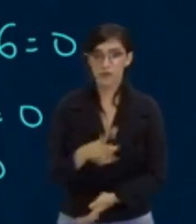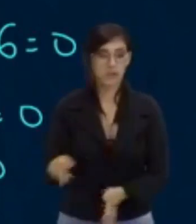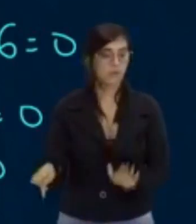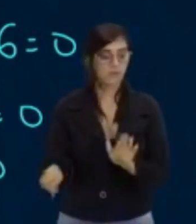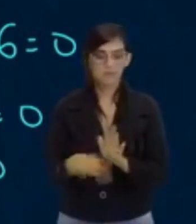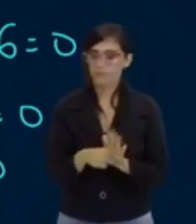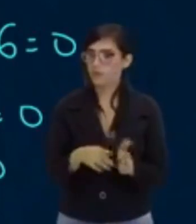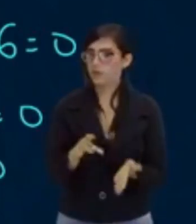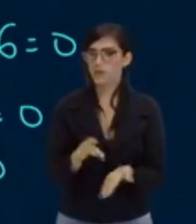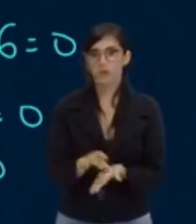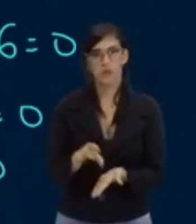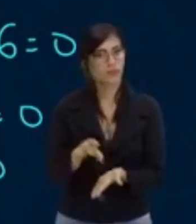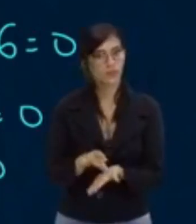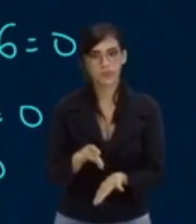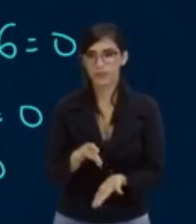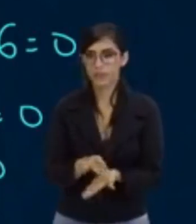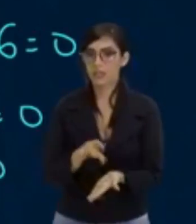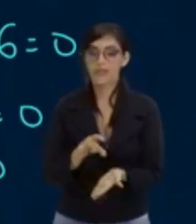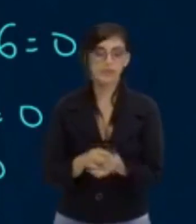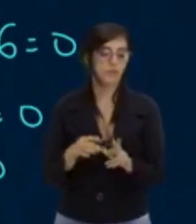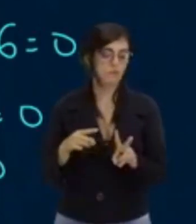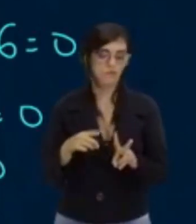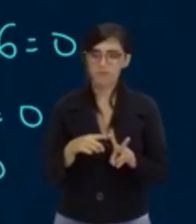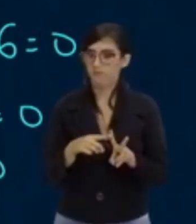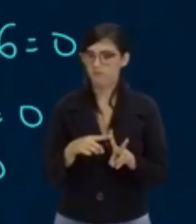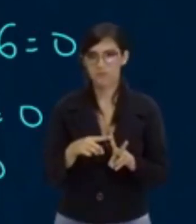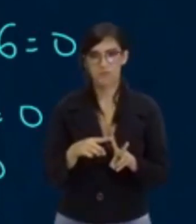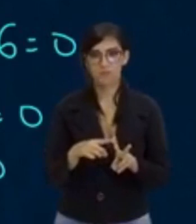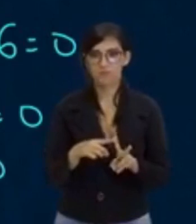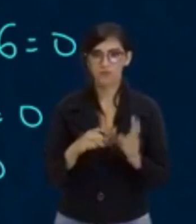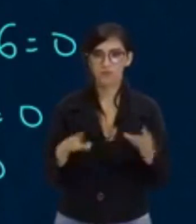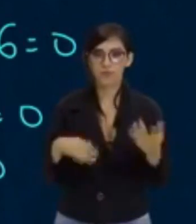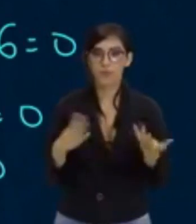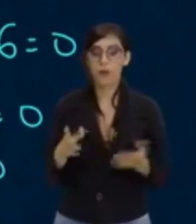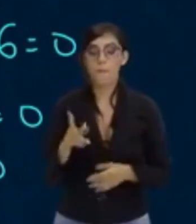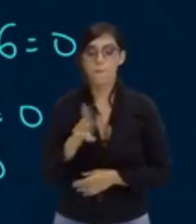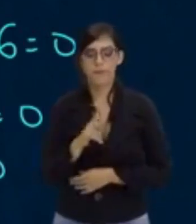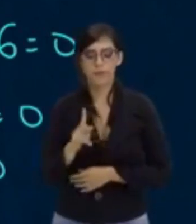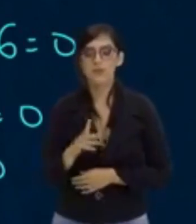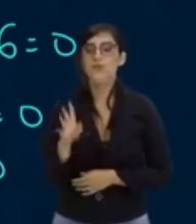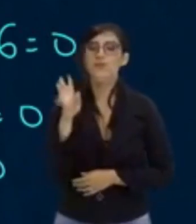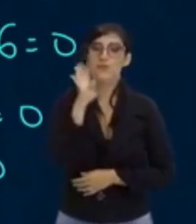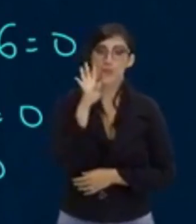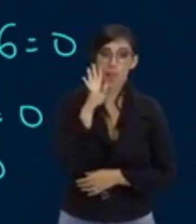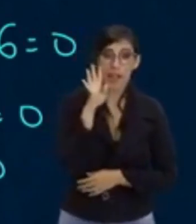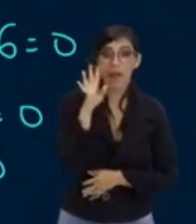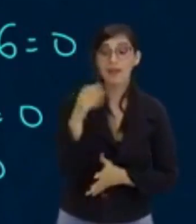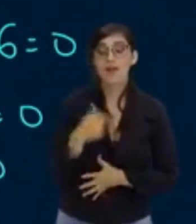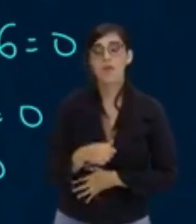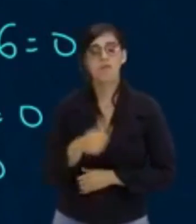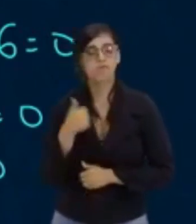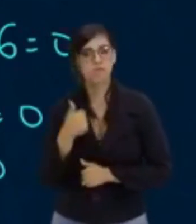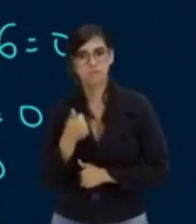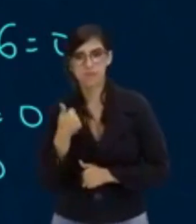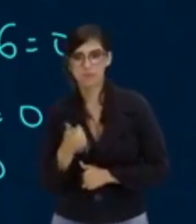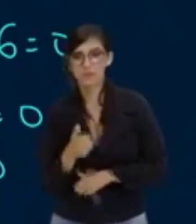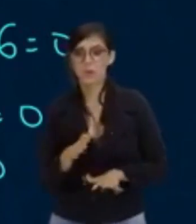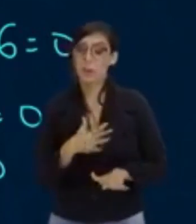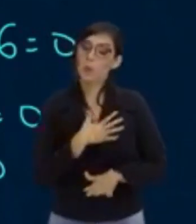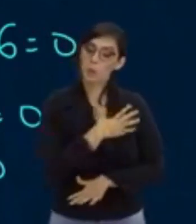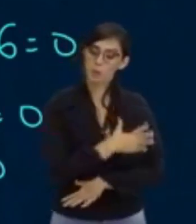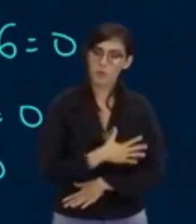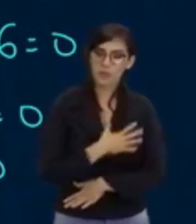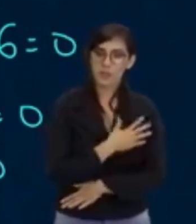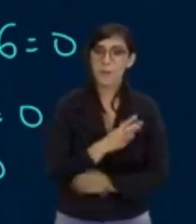verdadeira, que não são raízes. E nessa hora onde, professor, muito bacana, muito legal isso aí, gostei dessa parada aí.